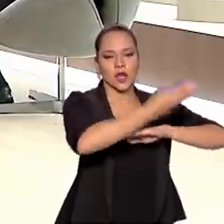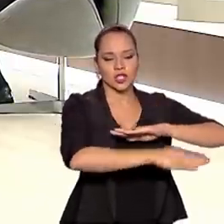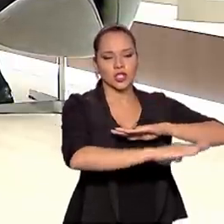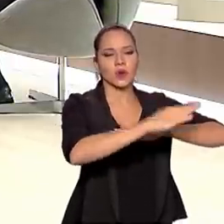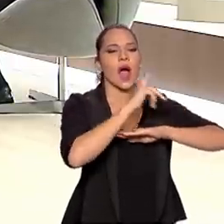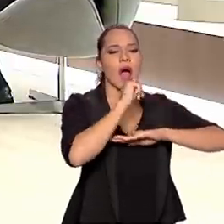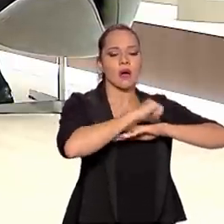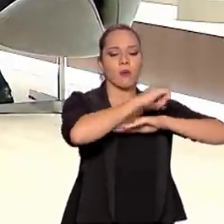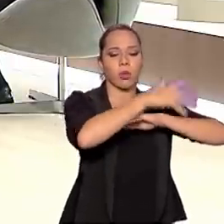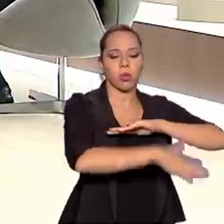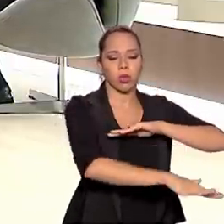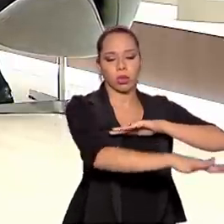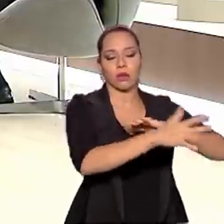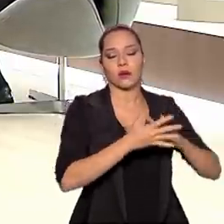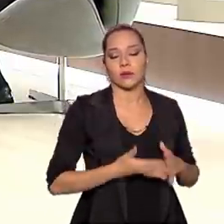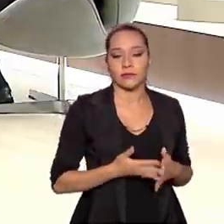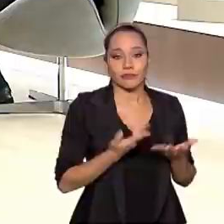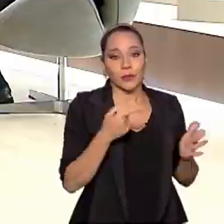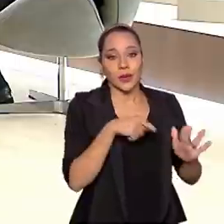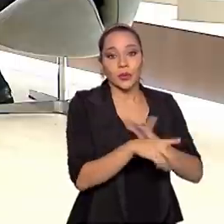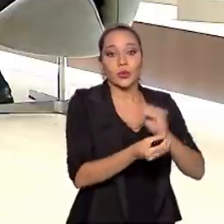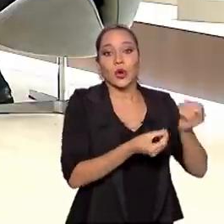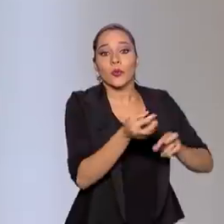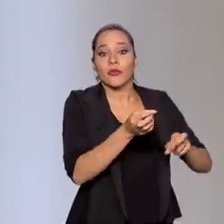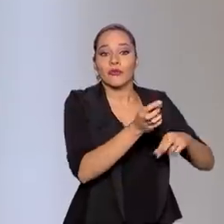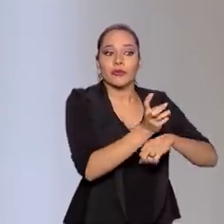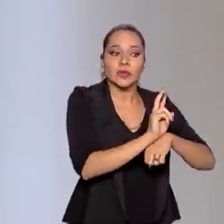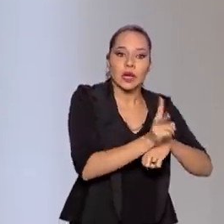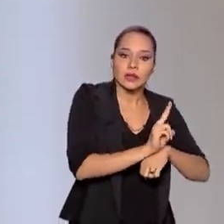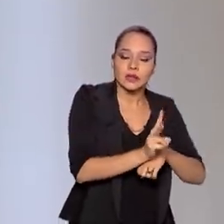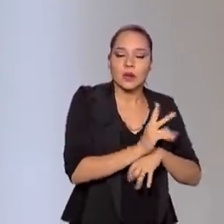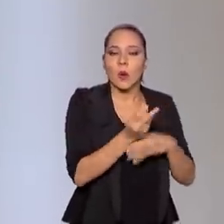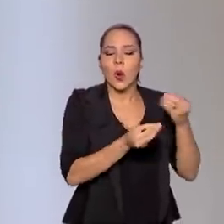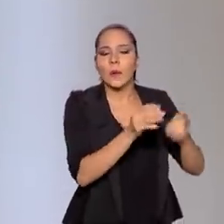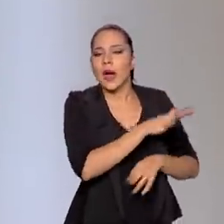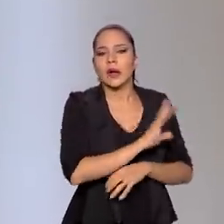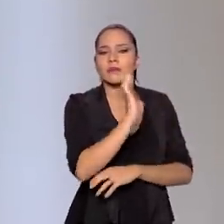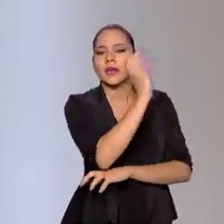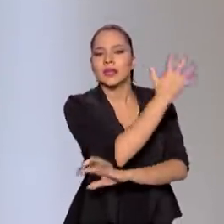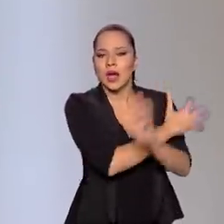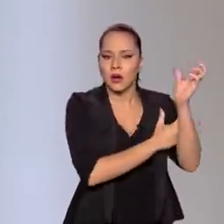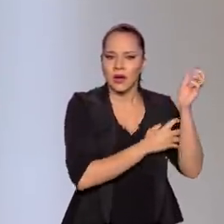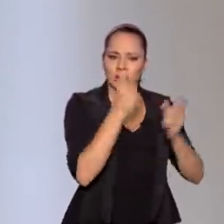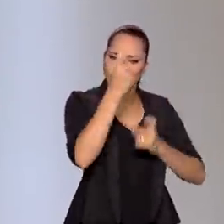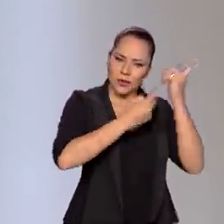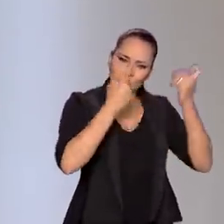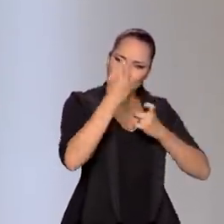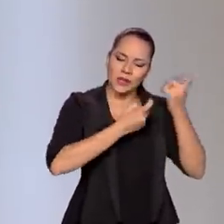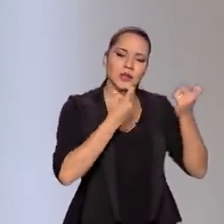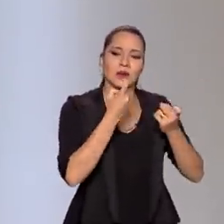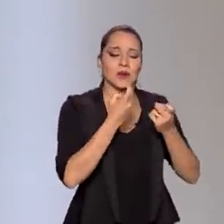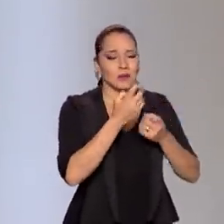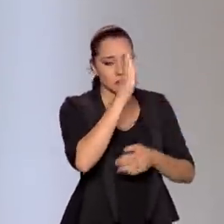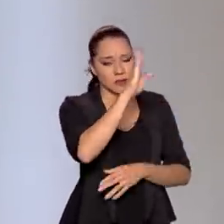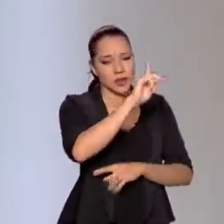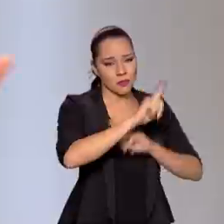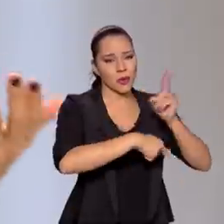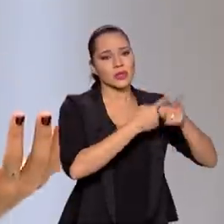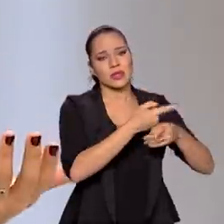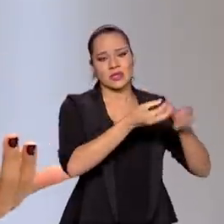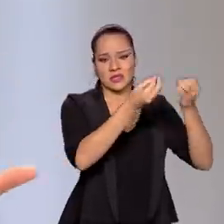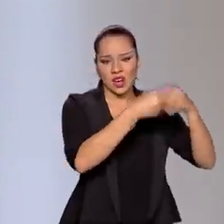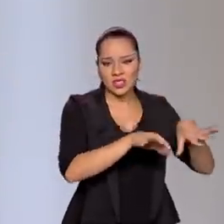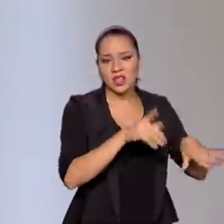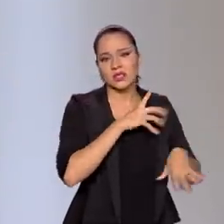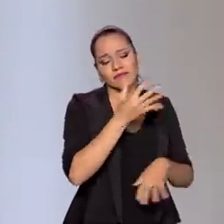e aí eu pergunto como está a fiscalização e como é que fica essa questão ambiental, porque gera muita preocupação especificamente depois dessas tragédias